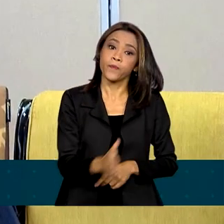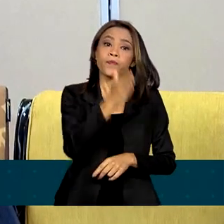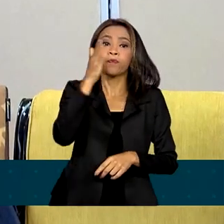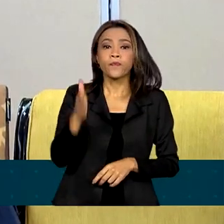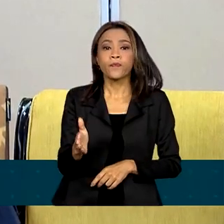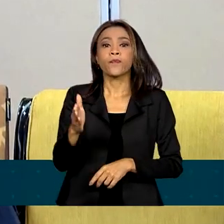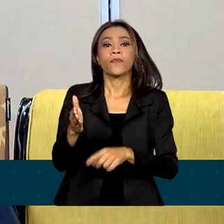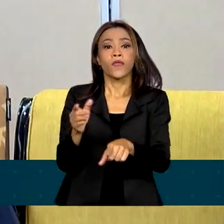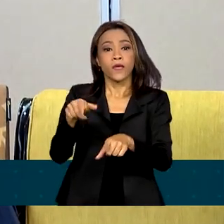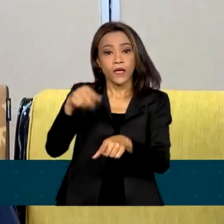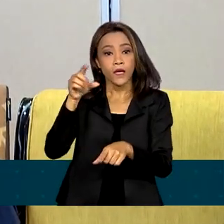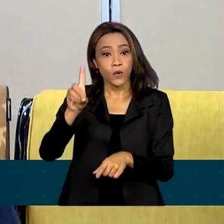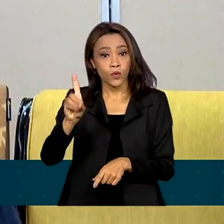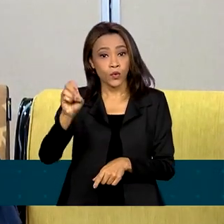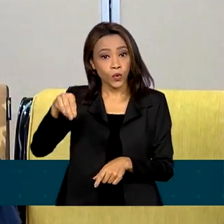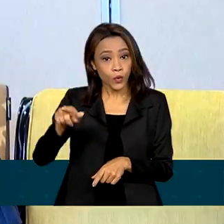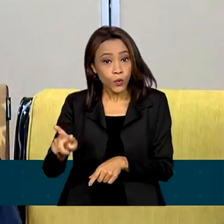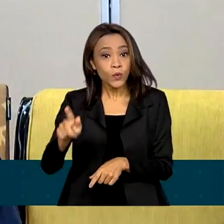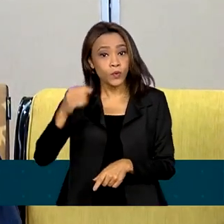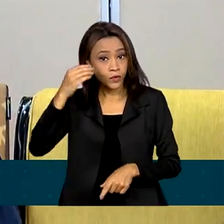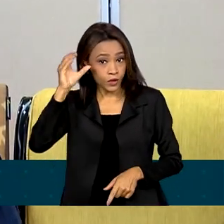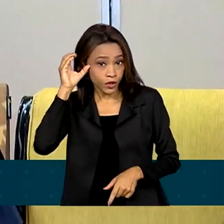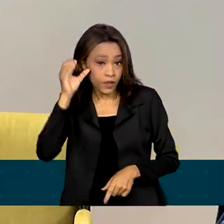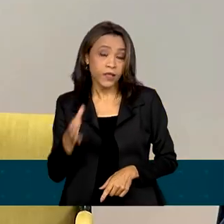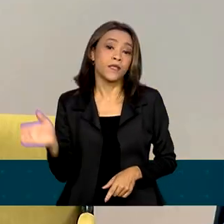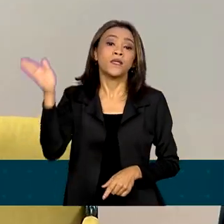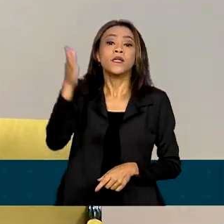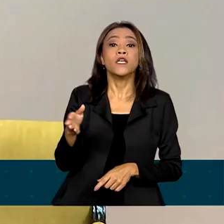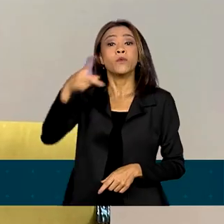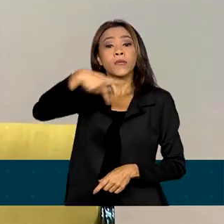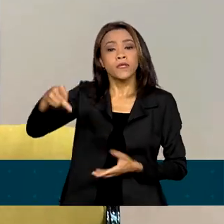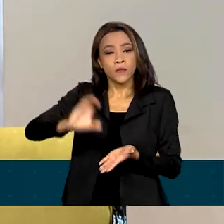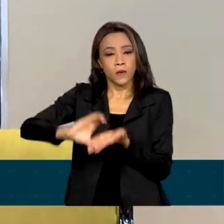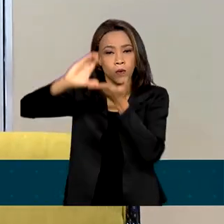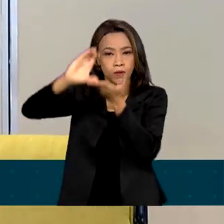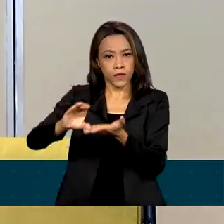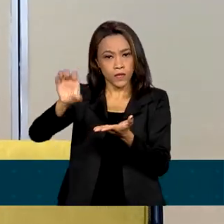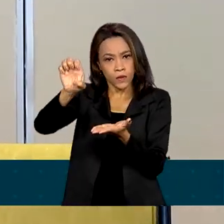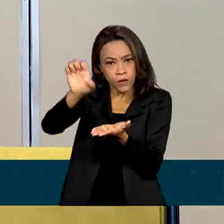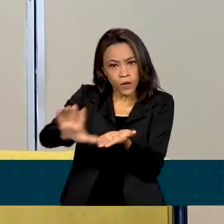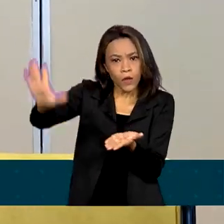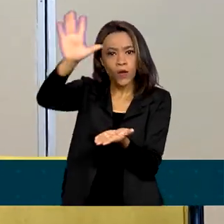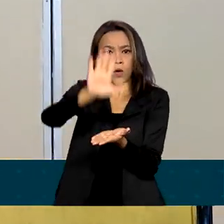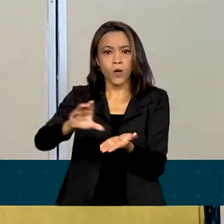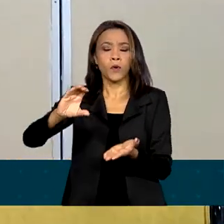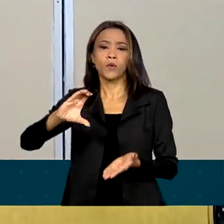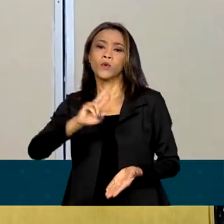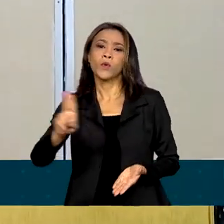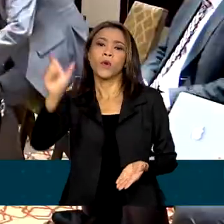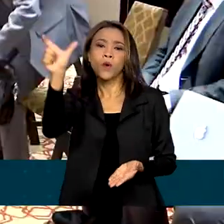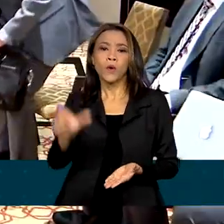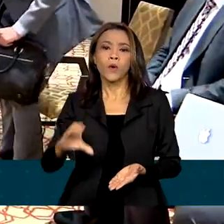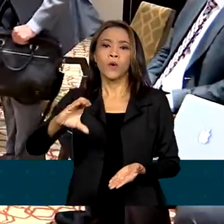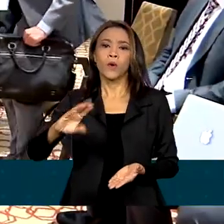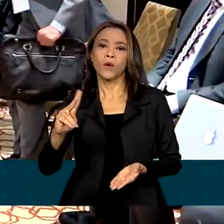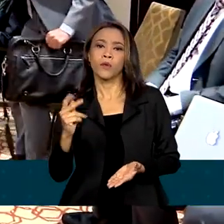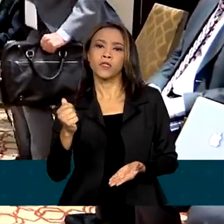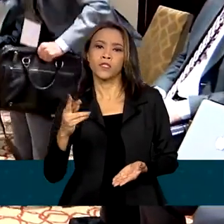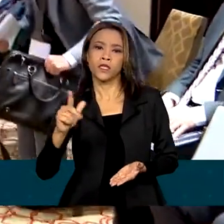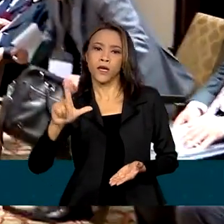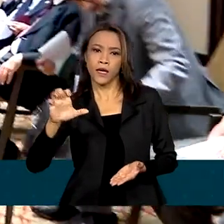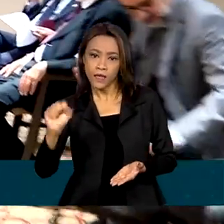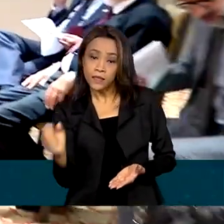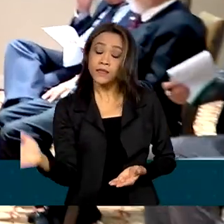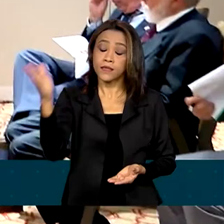o chinês Tishu Dongyu, com o presidente do Conselho Europeu, Charles Michael, e com a primeira-ministra de